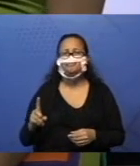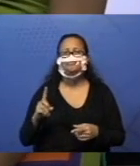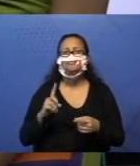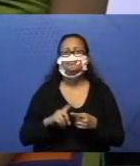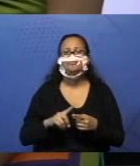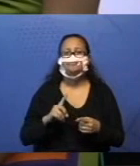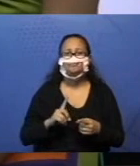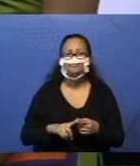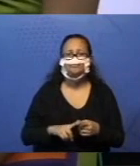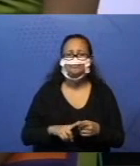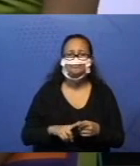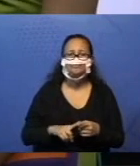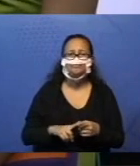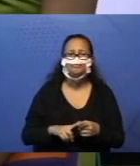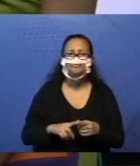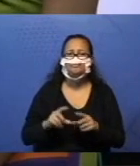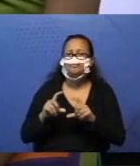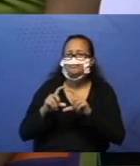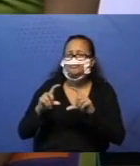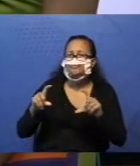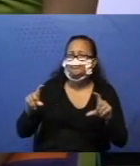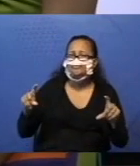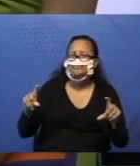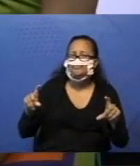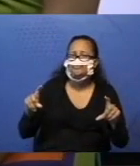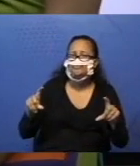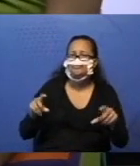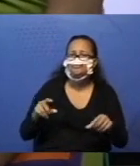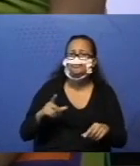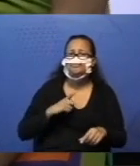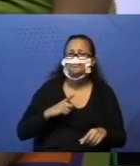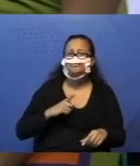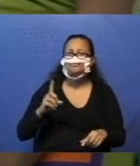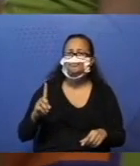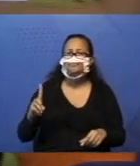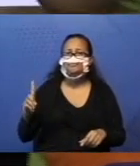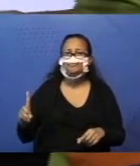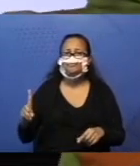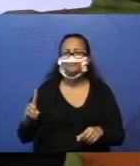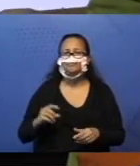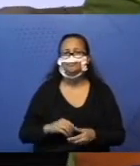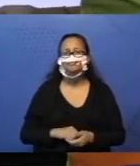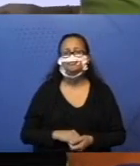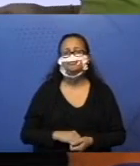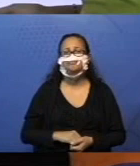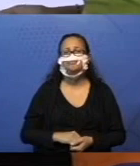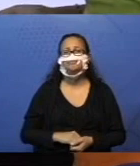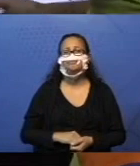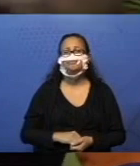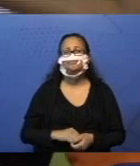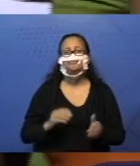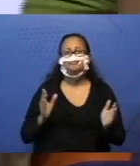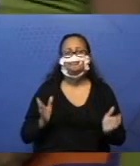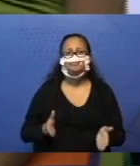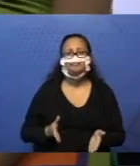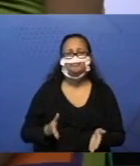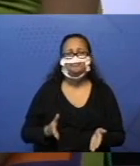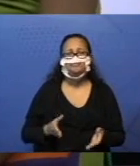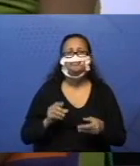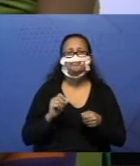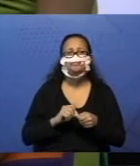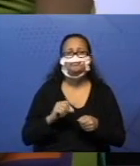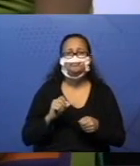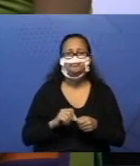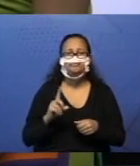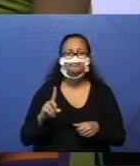mesmo tamanho na malha inteira. Certinho? E agora, ó, fizemos